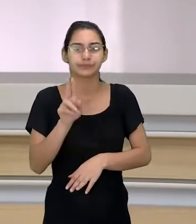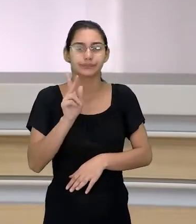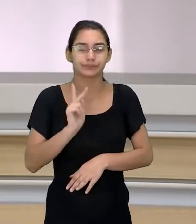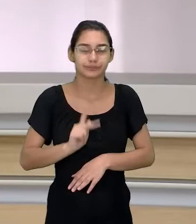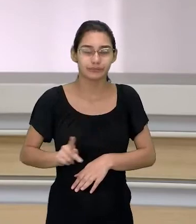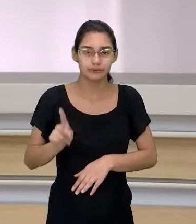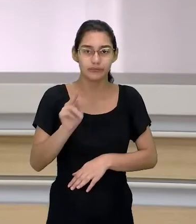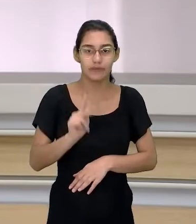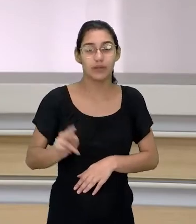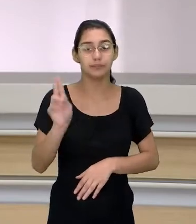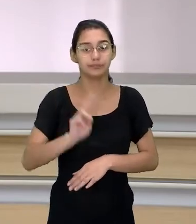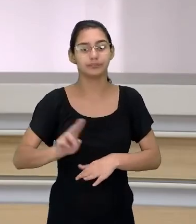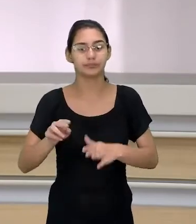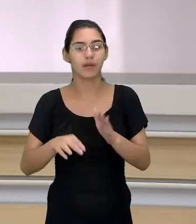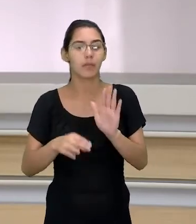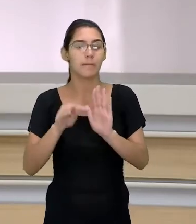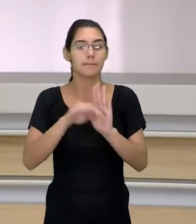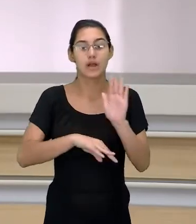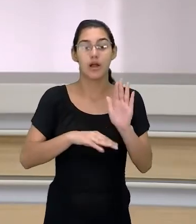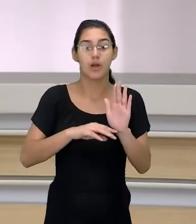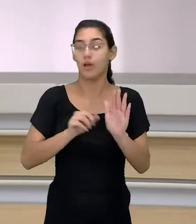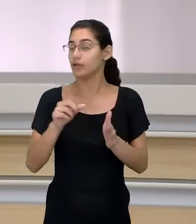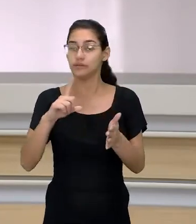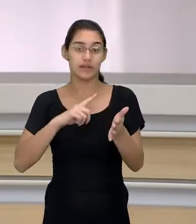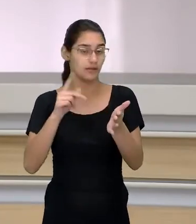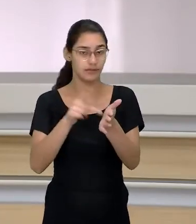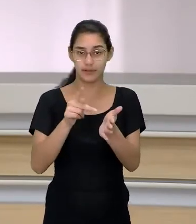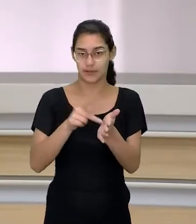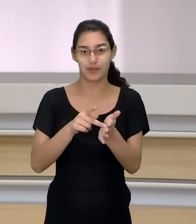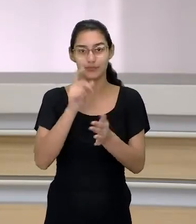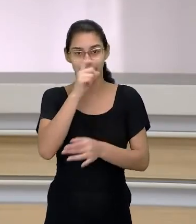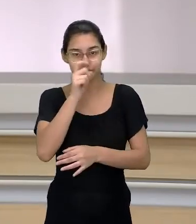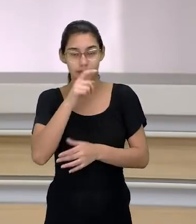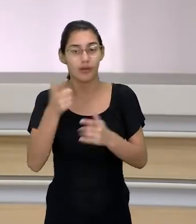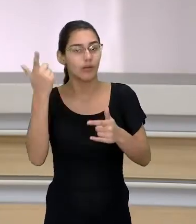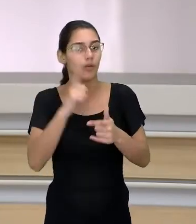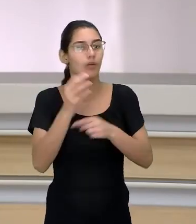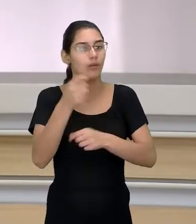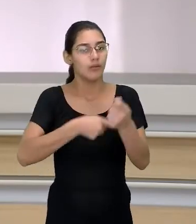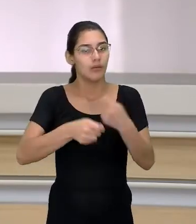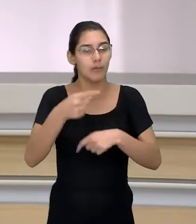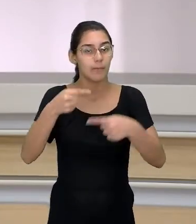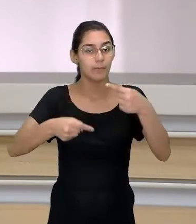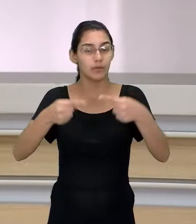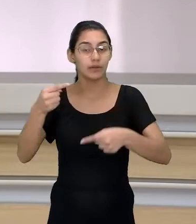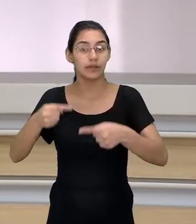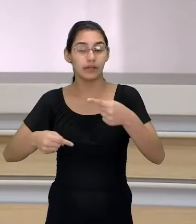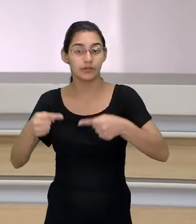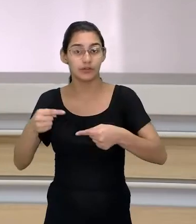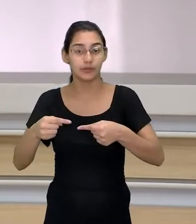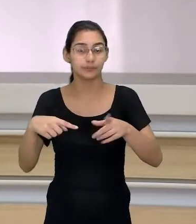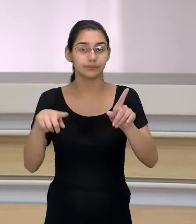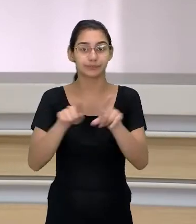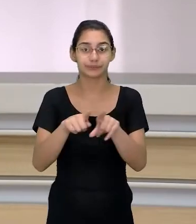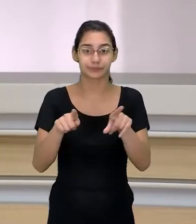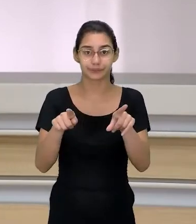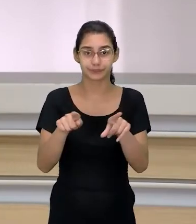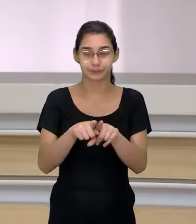da meia-verdade ou da ausência total da verdade para manipular interesses políticos, para manipular